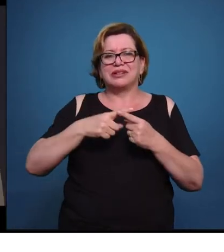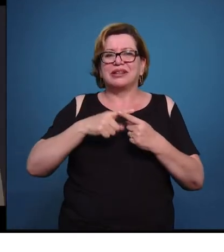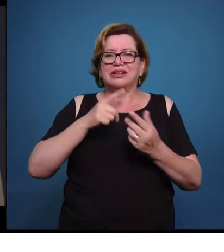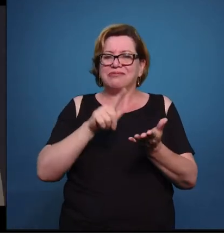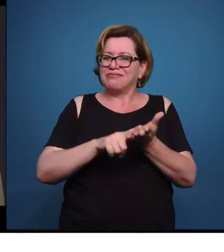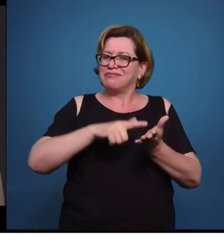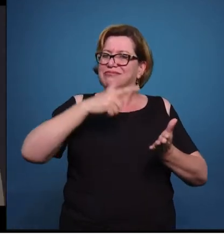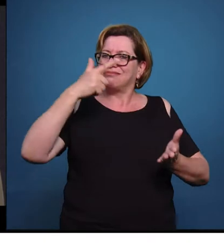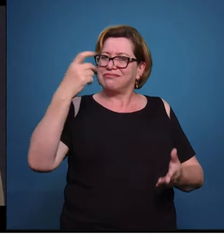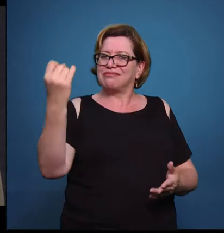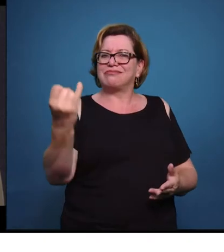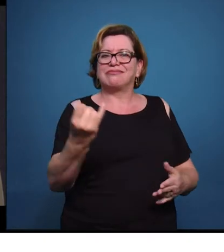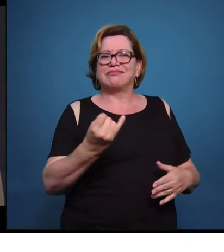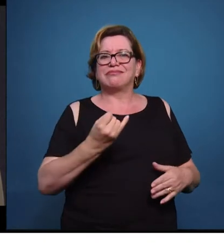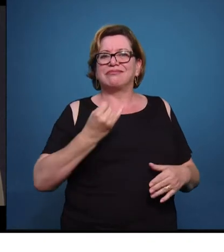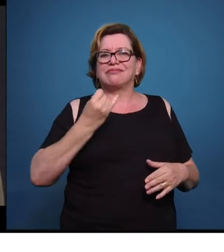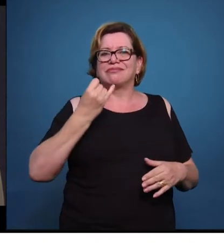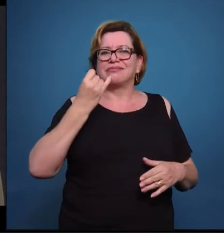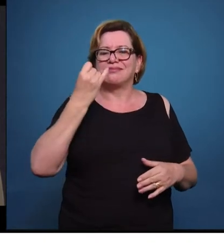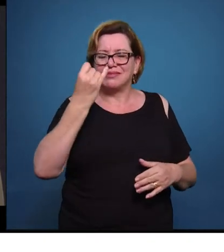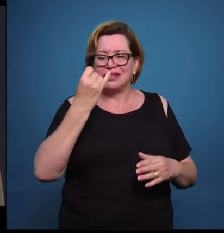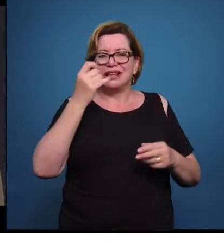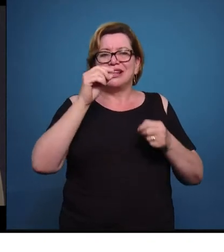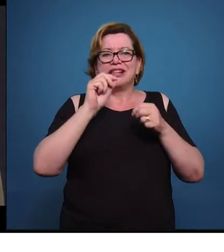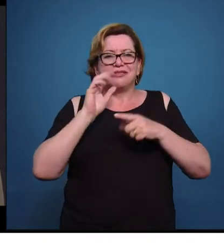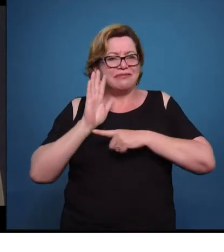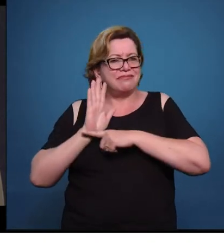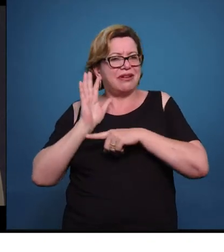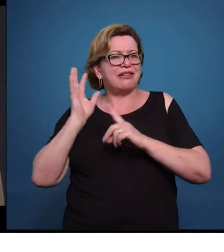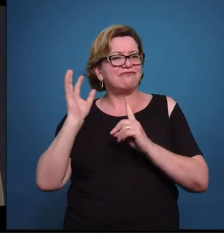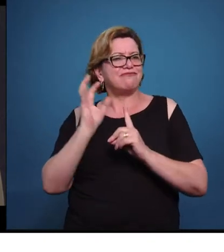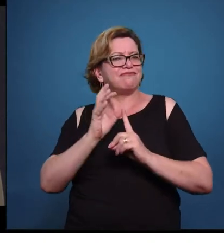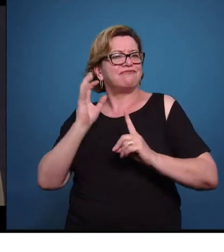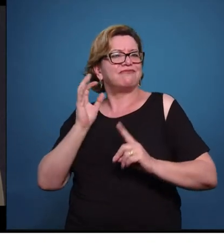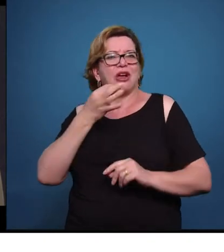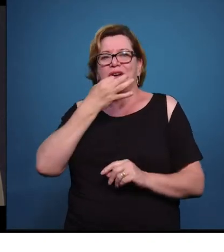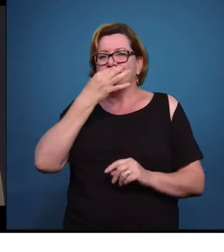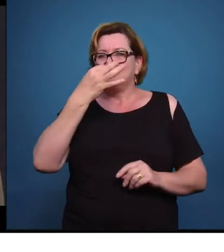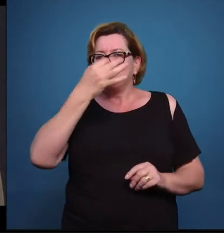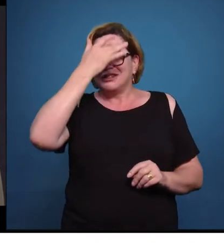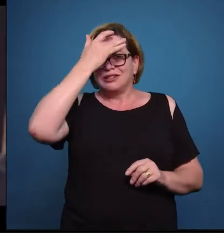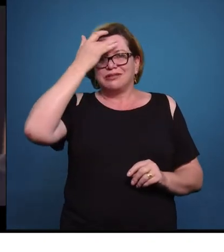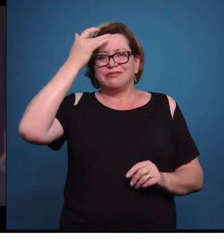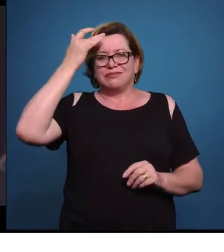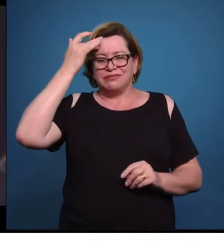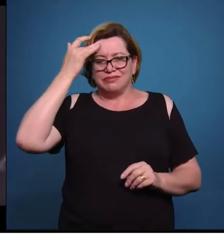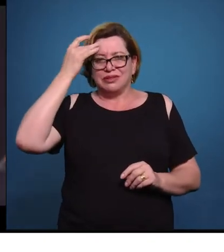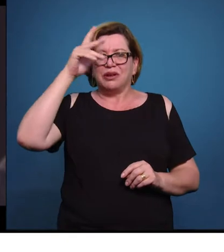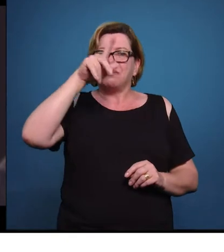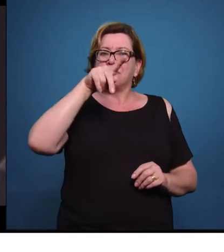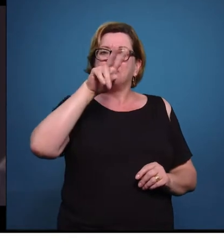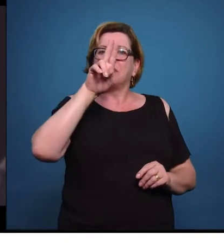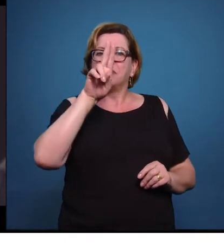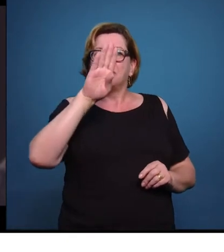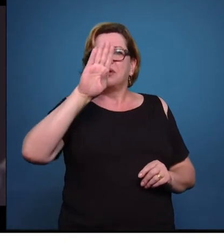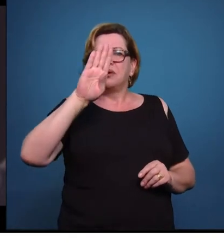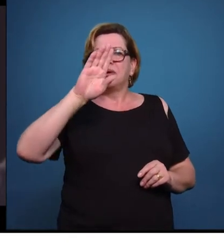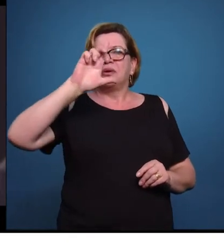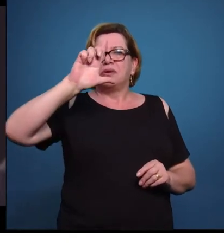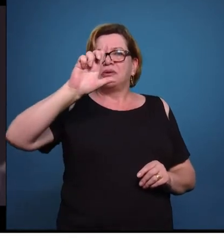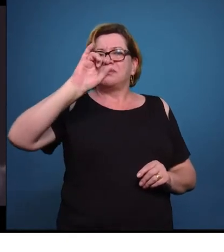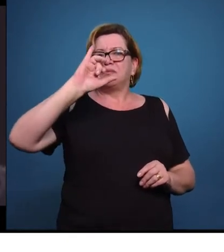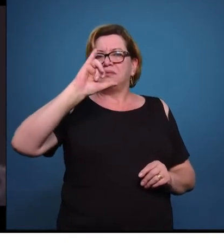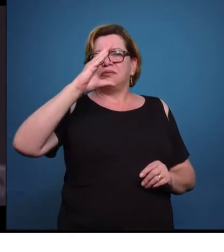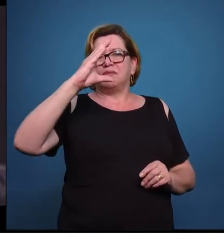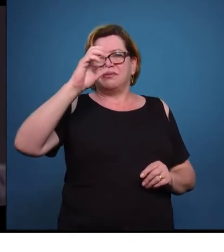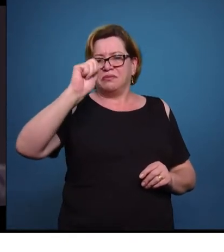sobretudo, como você fala, para a formação da opinião pública, que é muito diferente da opinião popular. A opinião pública, por